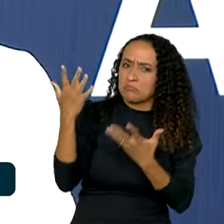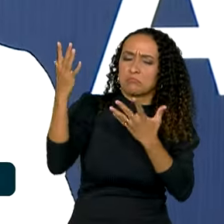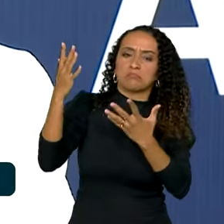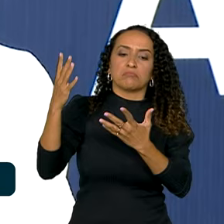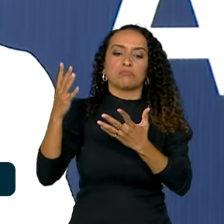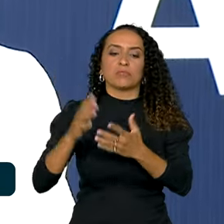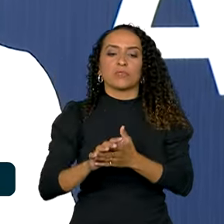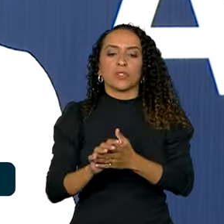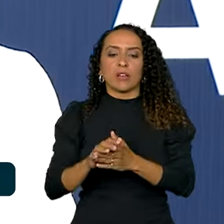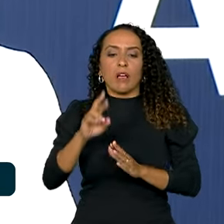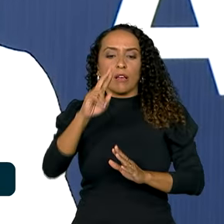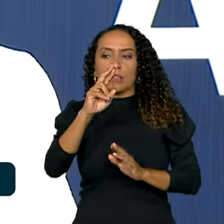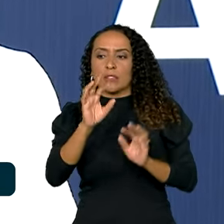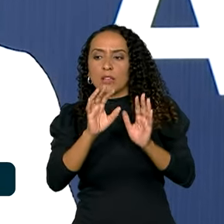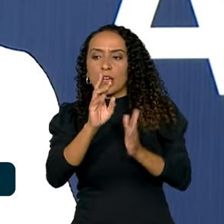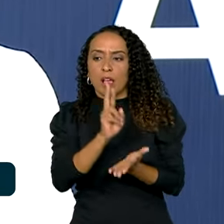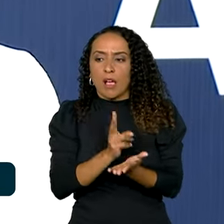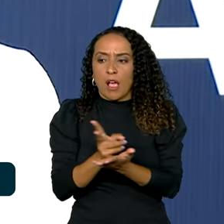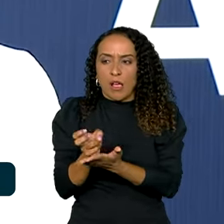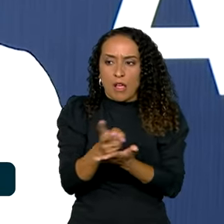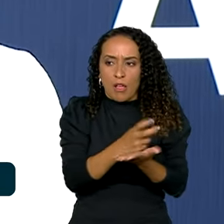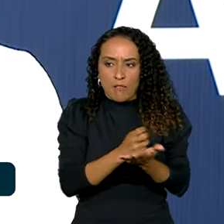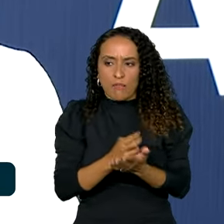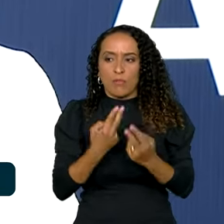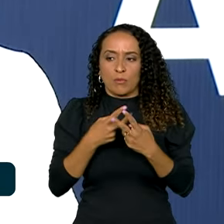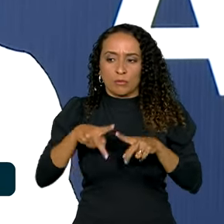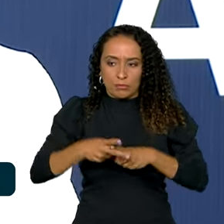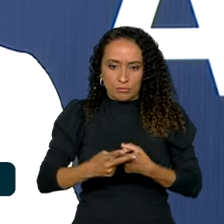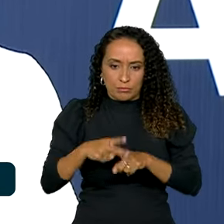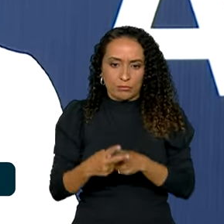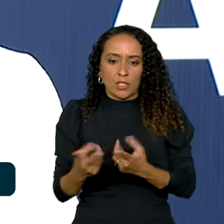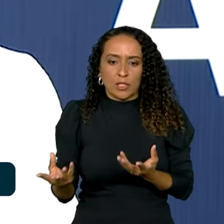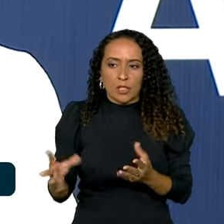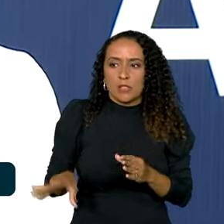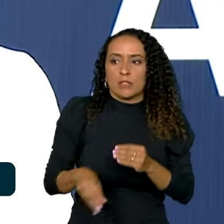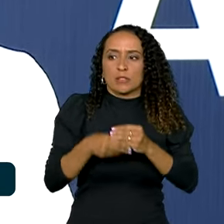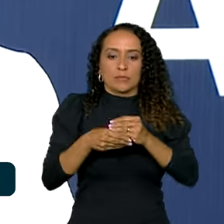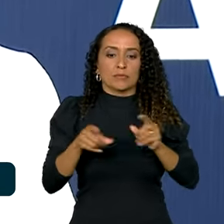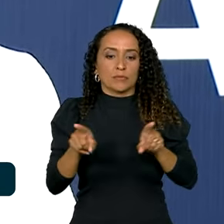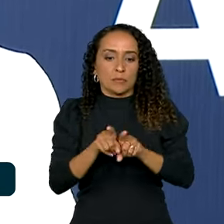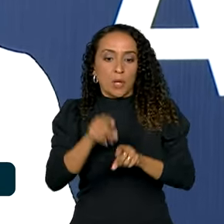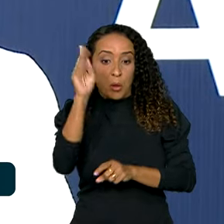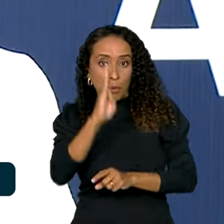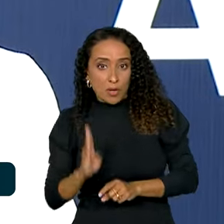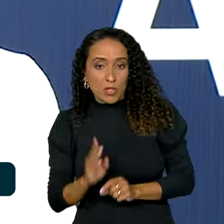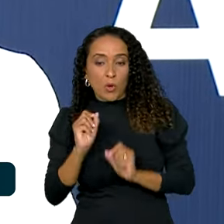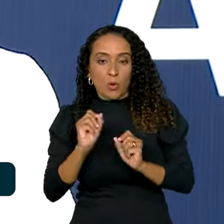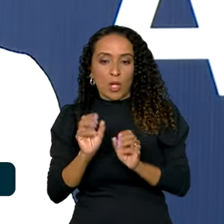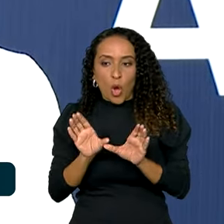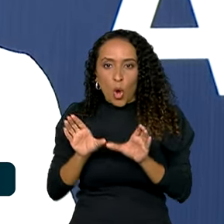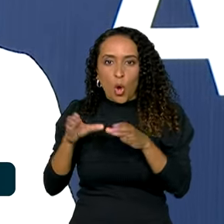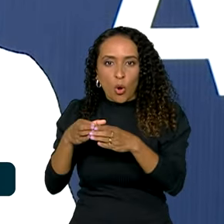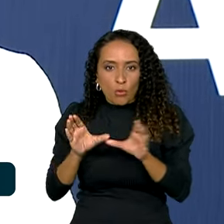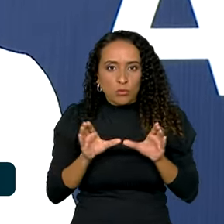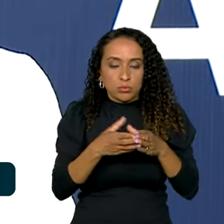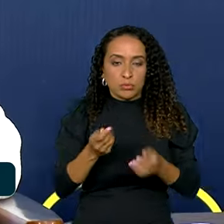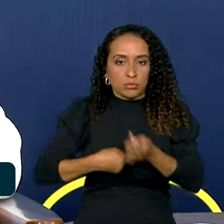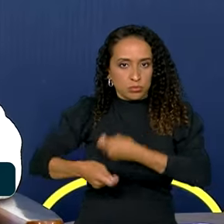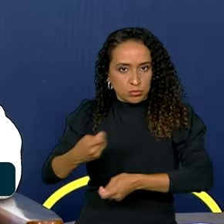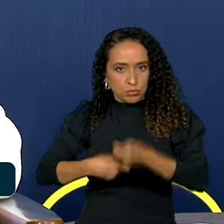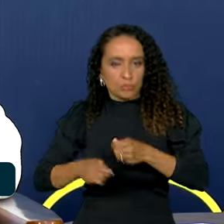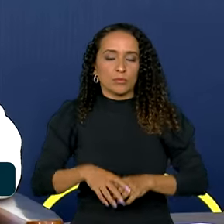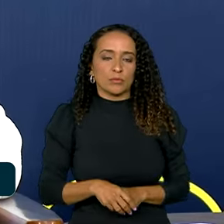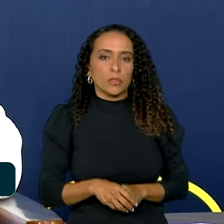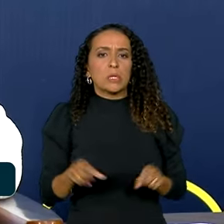tributária brasileira. Segundo ela, isso integra ainda mais o Brasil às cadeias globais de comércio.